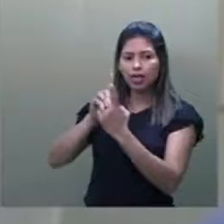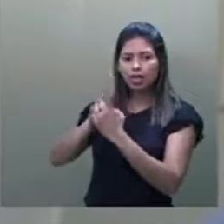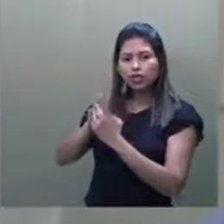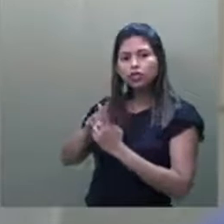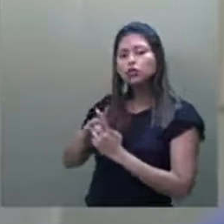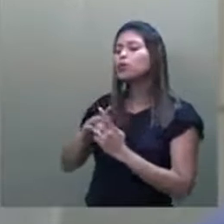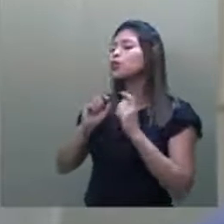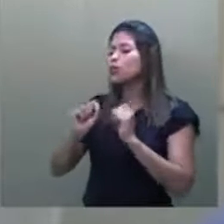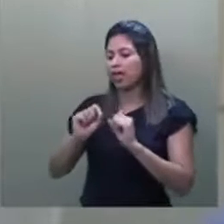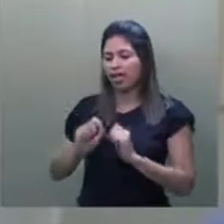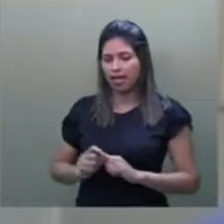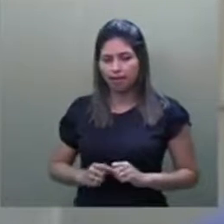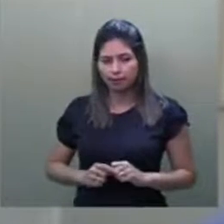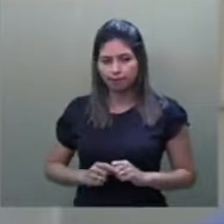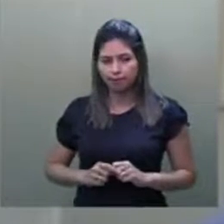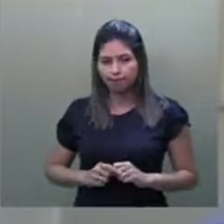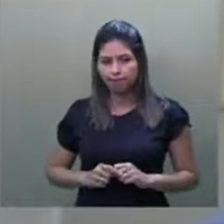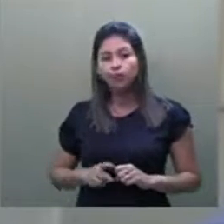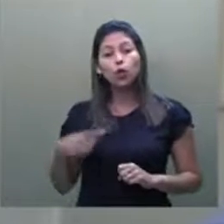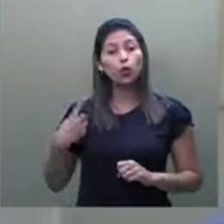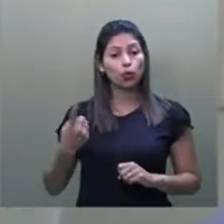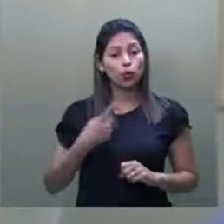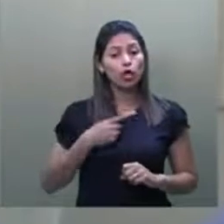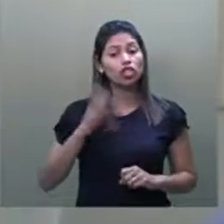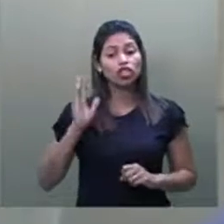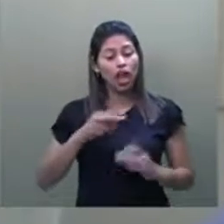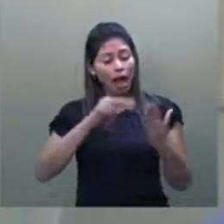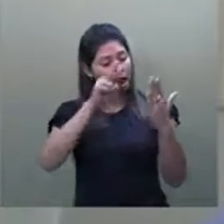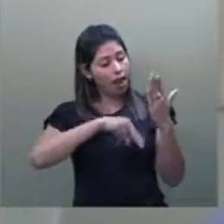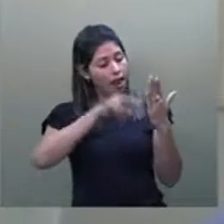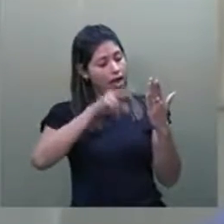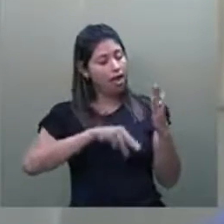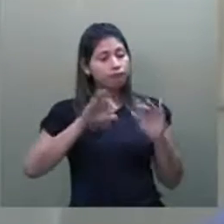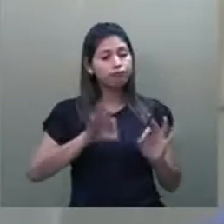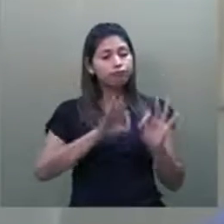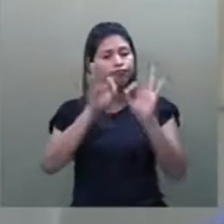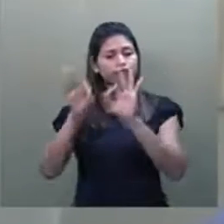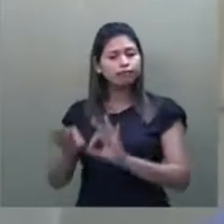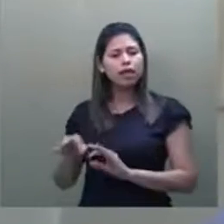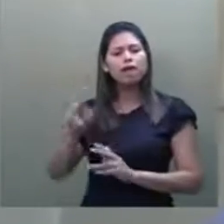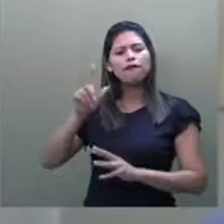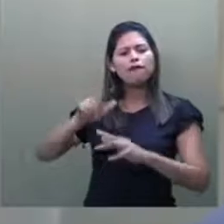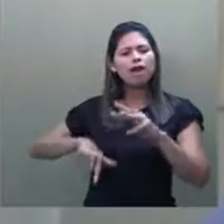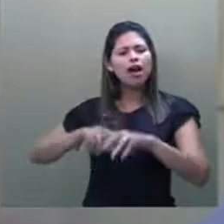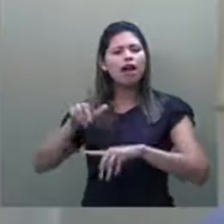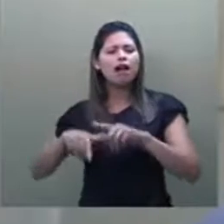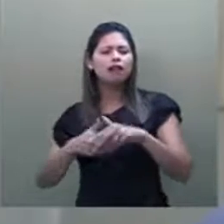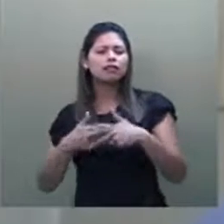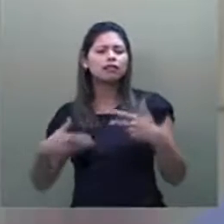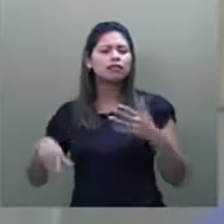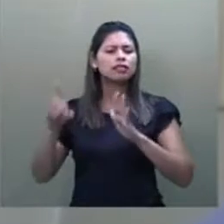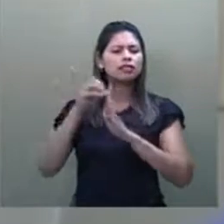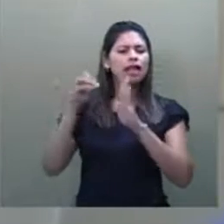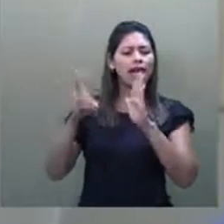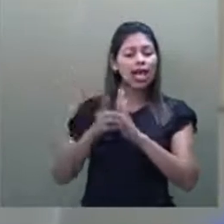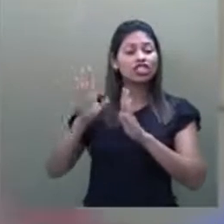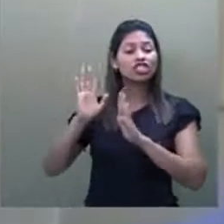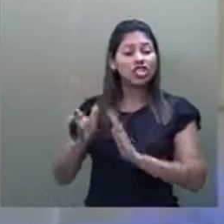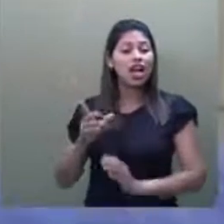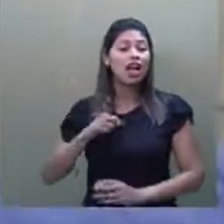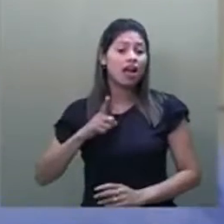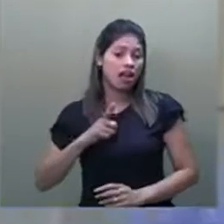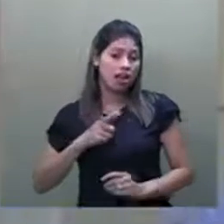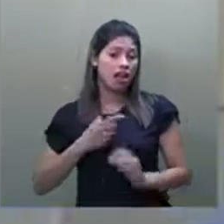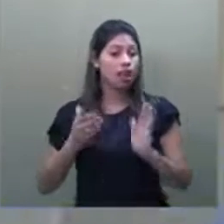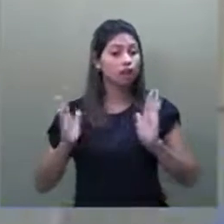demanda que nós vemos e assistimos durante tantas e tantas décadas e que pode ser posta durante